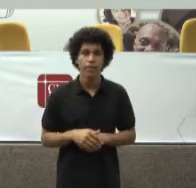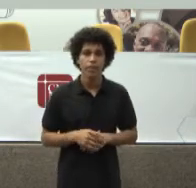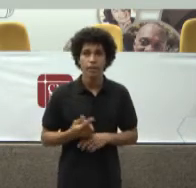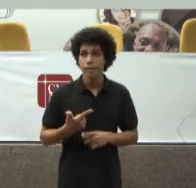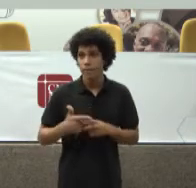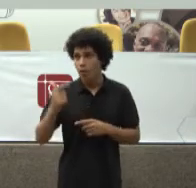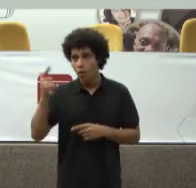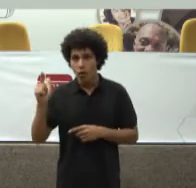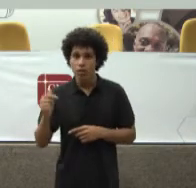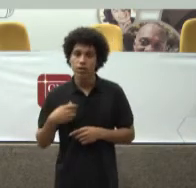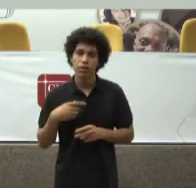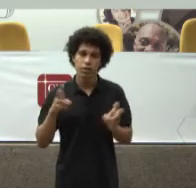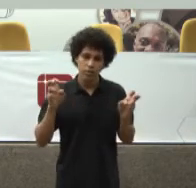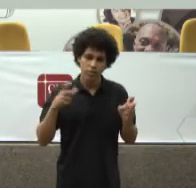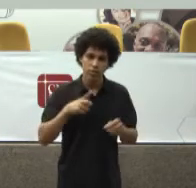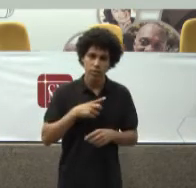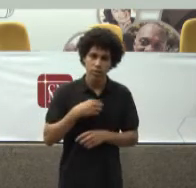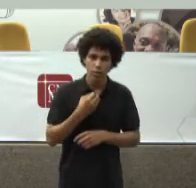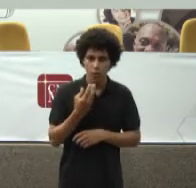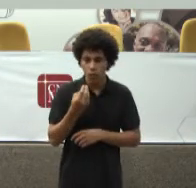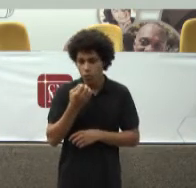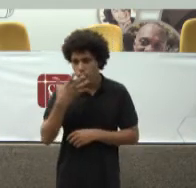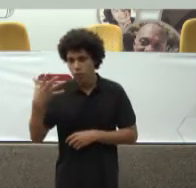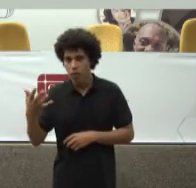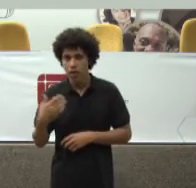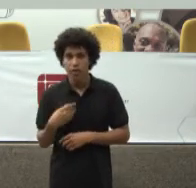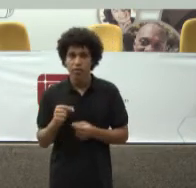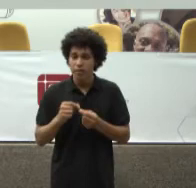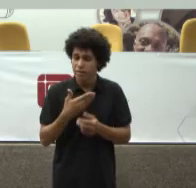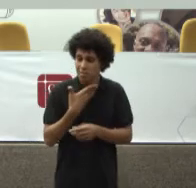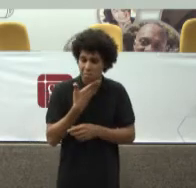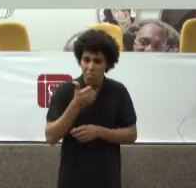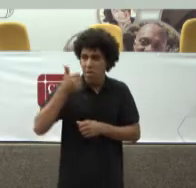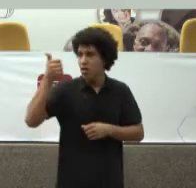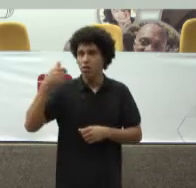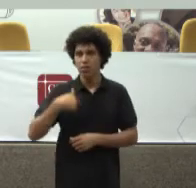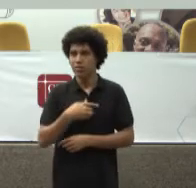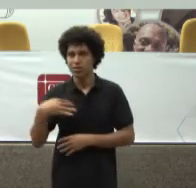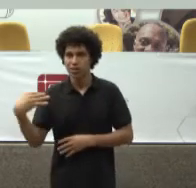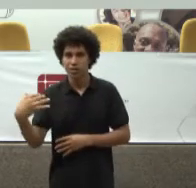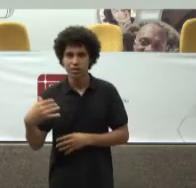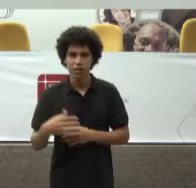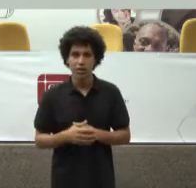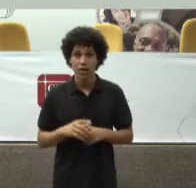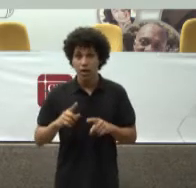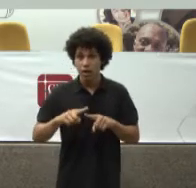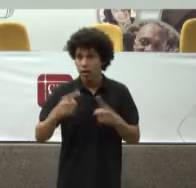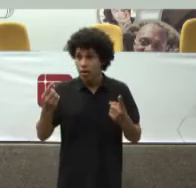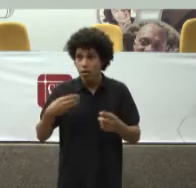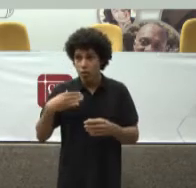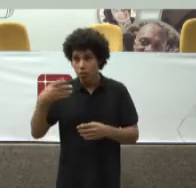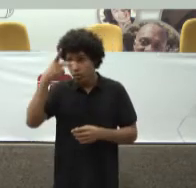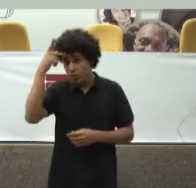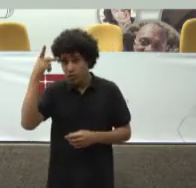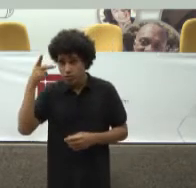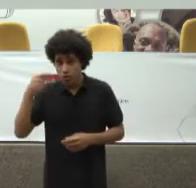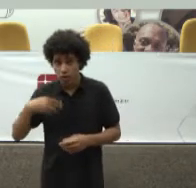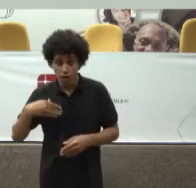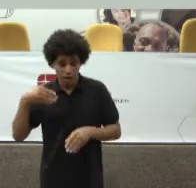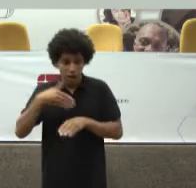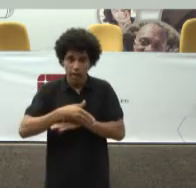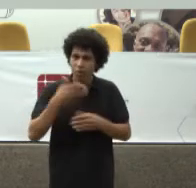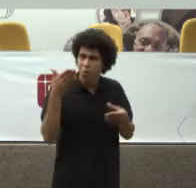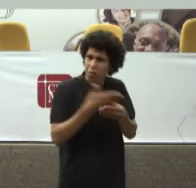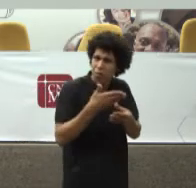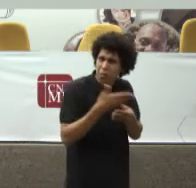Que é muito boa E que atua muito bem E que sabe fazer isso Melhor do que a gente Então quando o colega Entra com centenas de ações Ele não está agindo